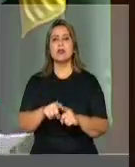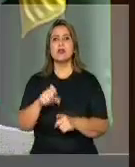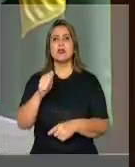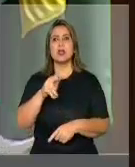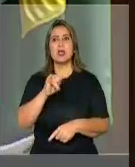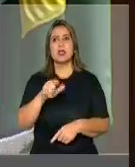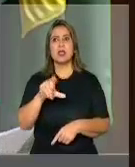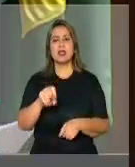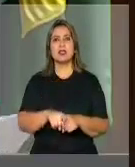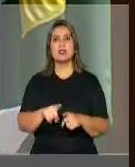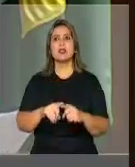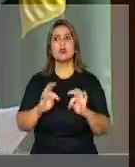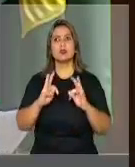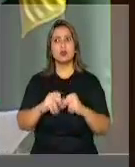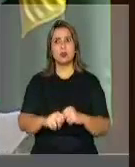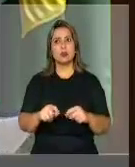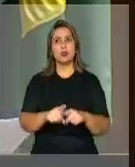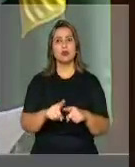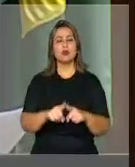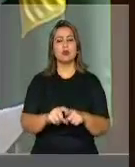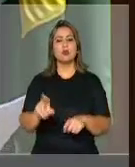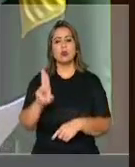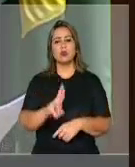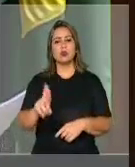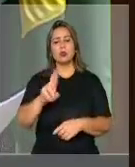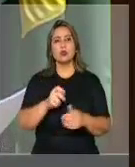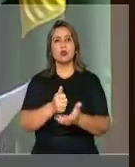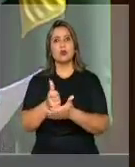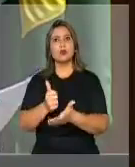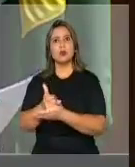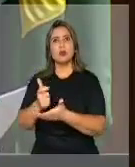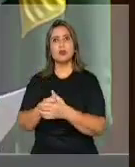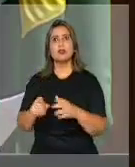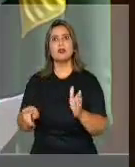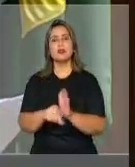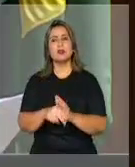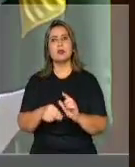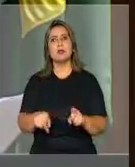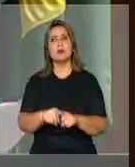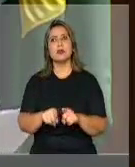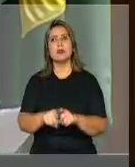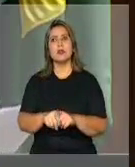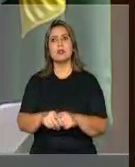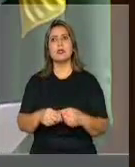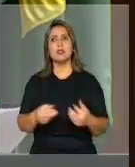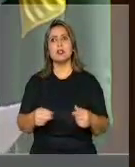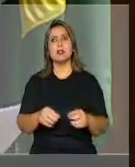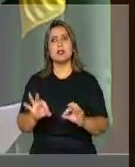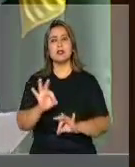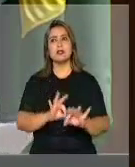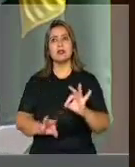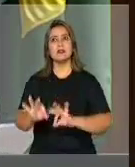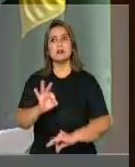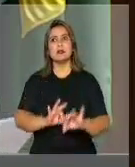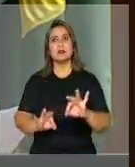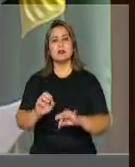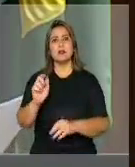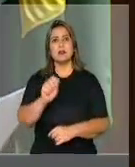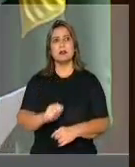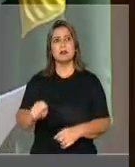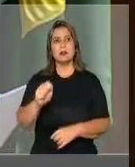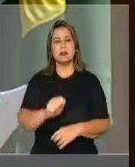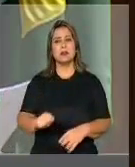dos asilos, dos hospitais, que consomem esses produtos, que são produzidos pelos produtores organizados em